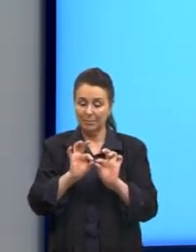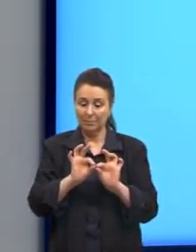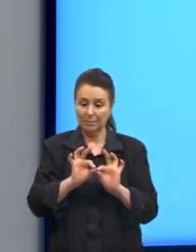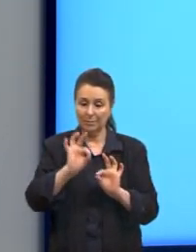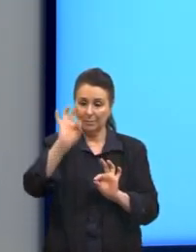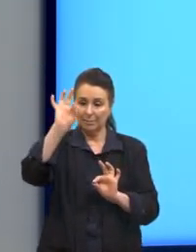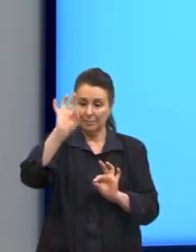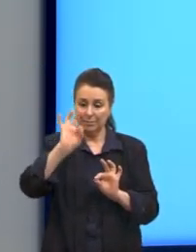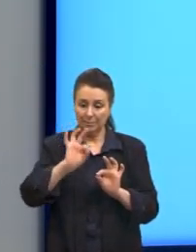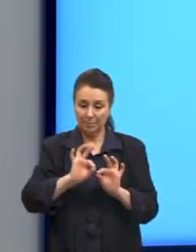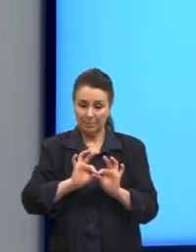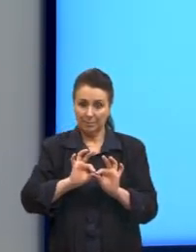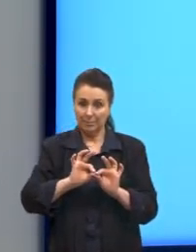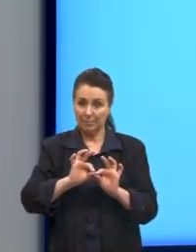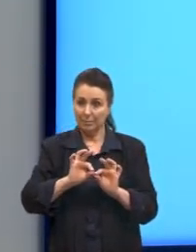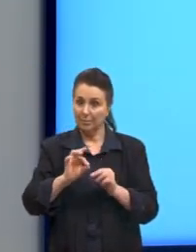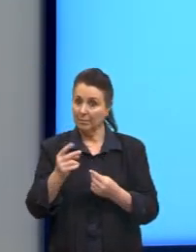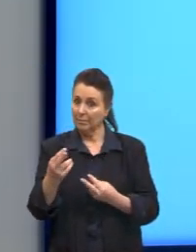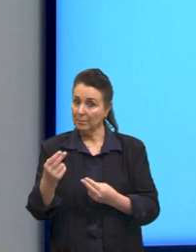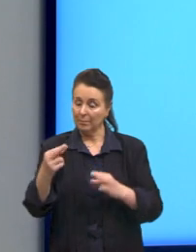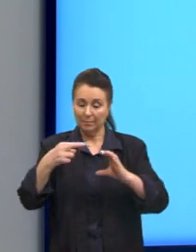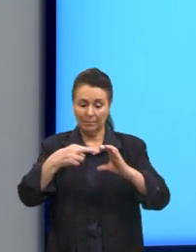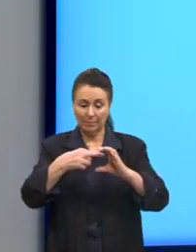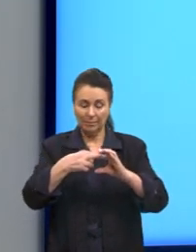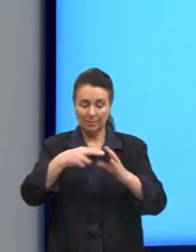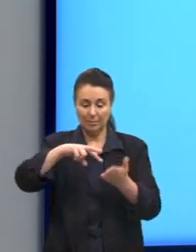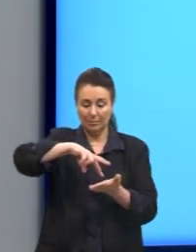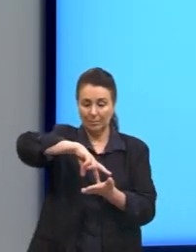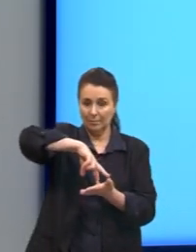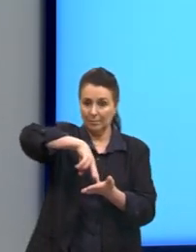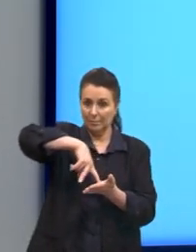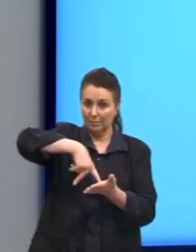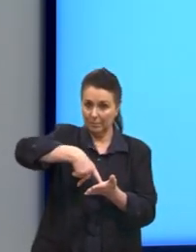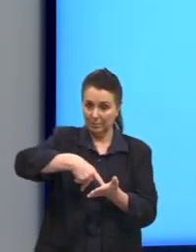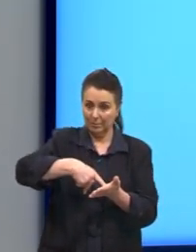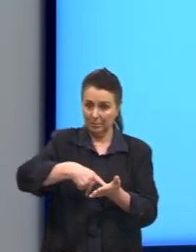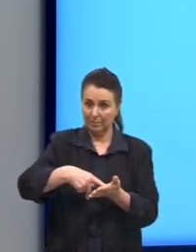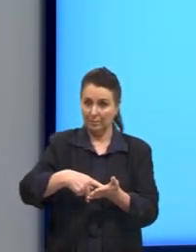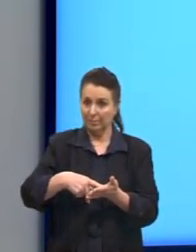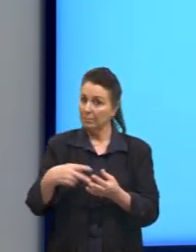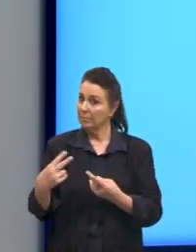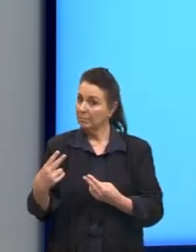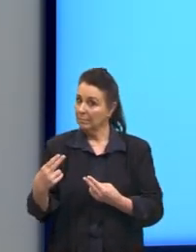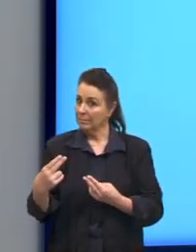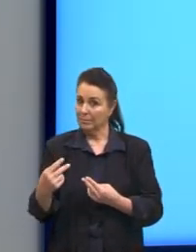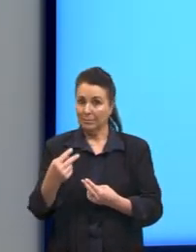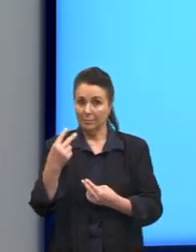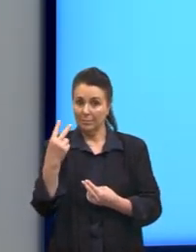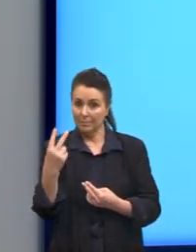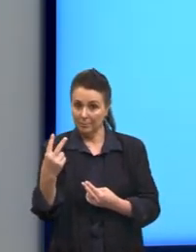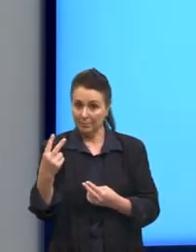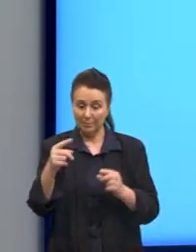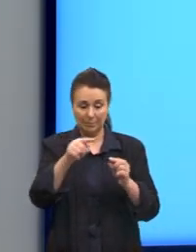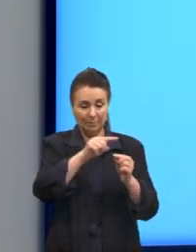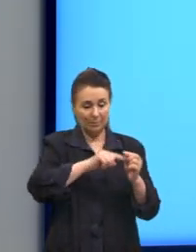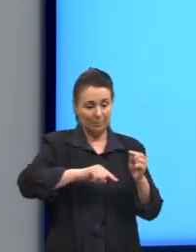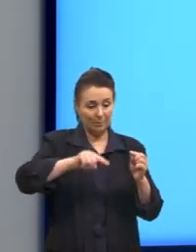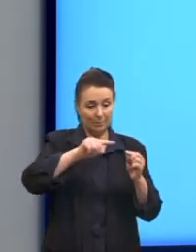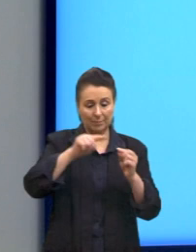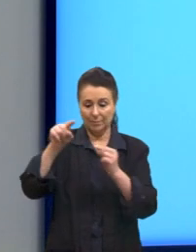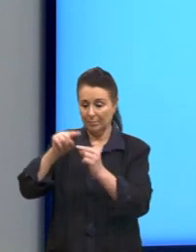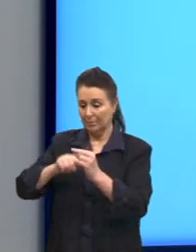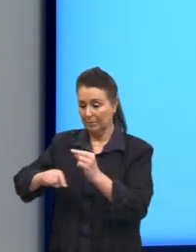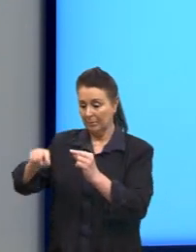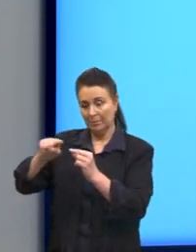é igual ao raio da circunferência. O mesmo para as duas circunferências que a gente tem aqui. Mas o que é